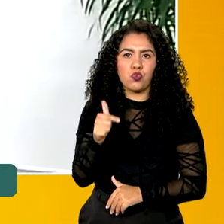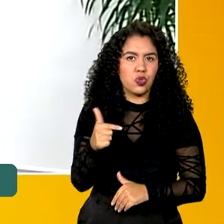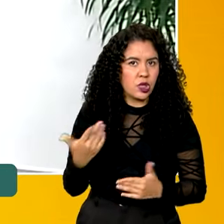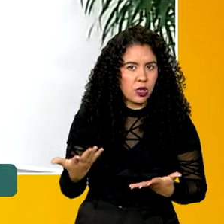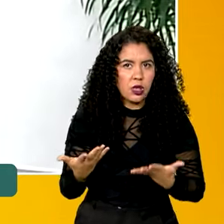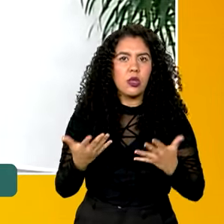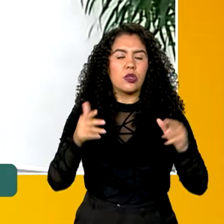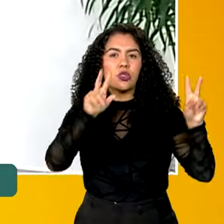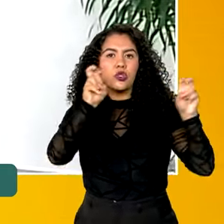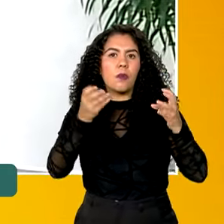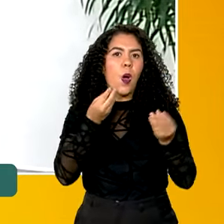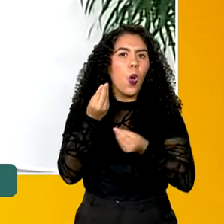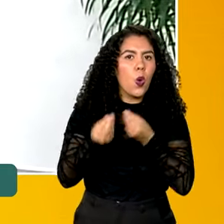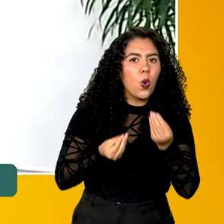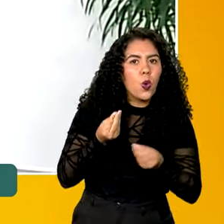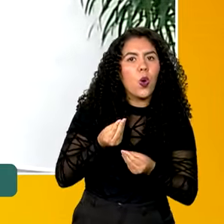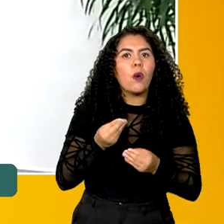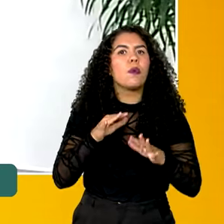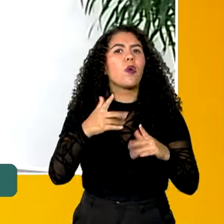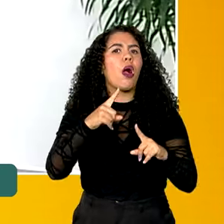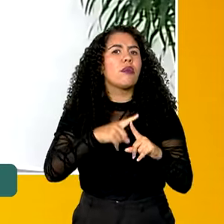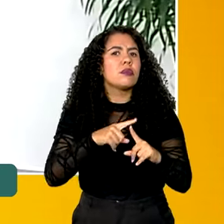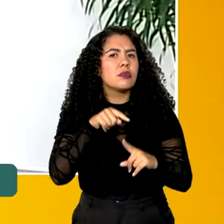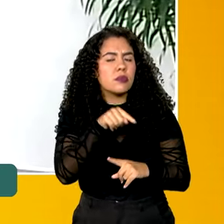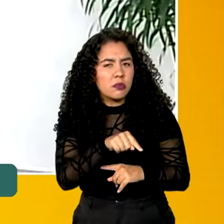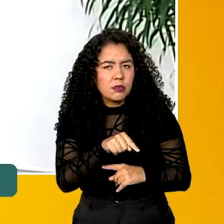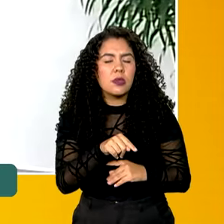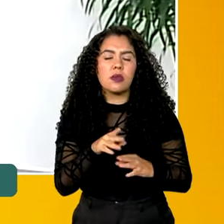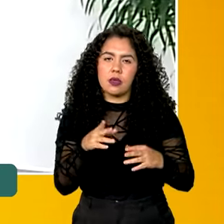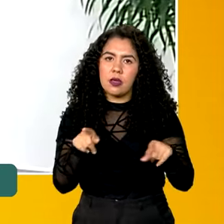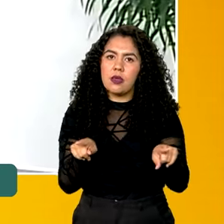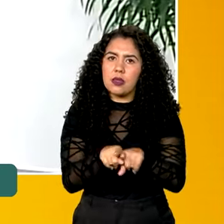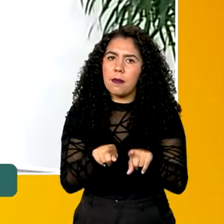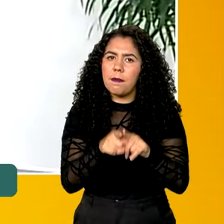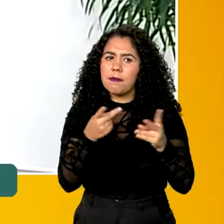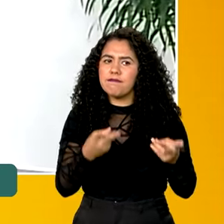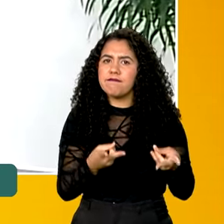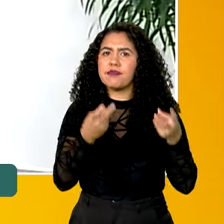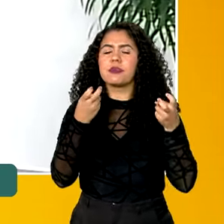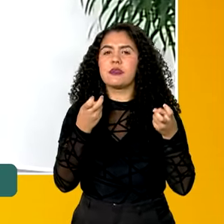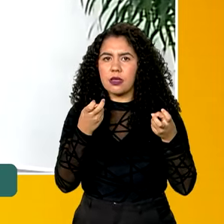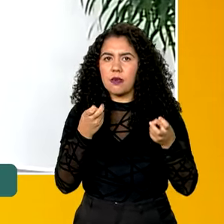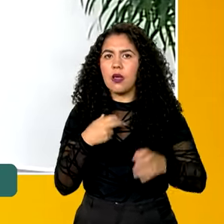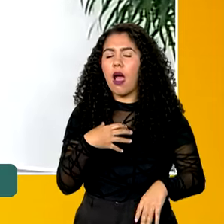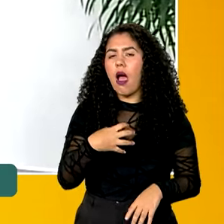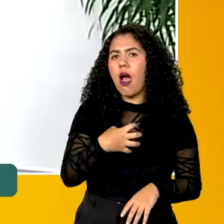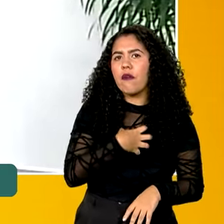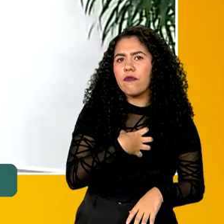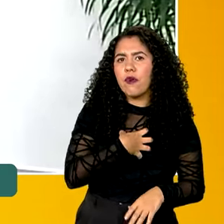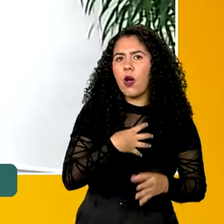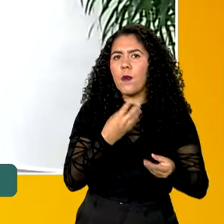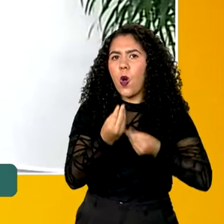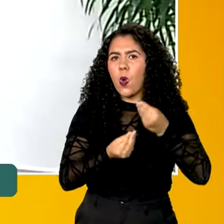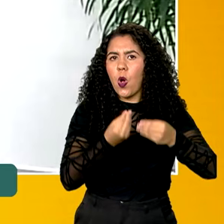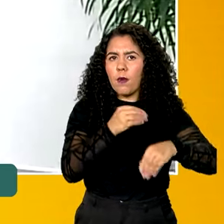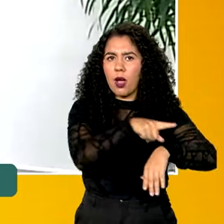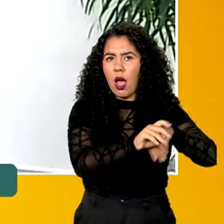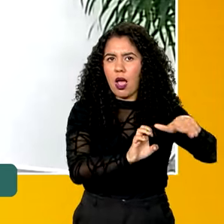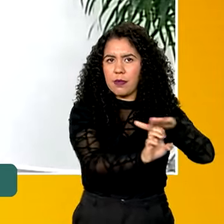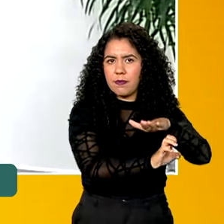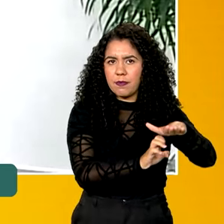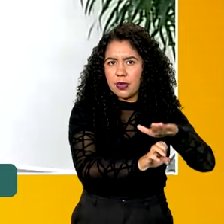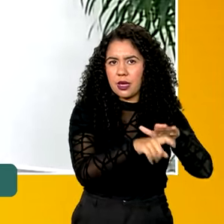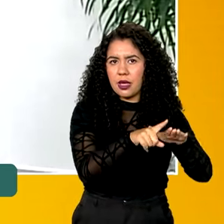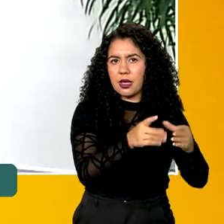seria realizado, as finalidades desse tratamento. E além disso, verificamos também que a forma que a empresa disponibilizou para o